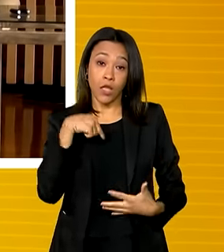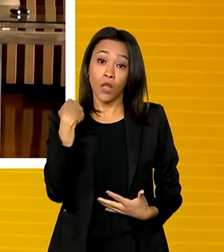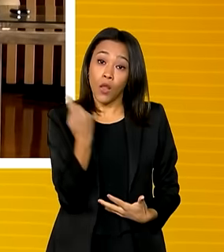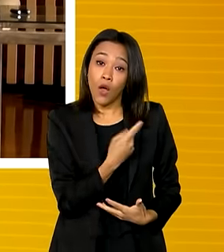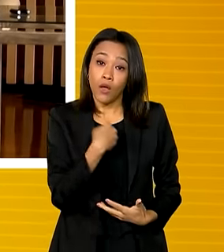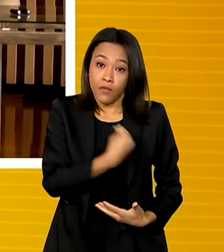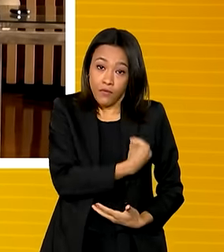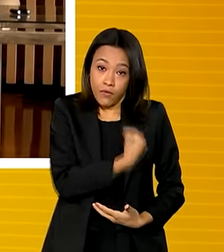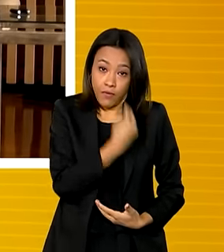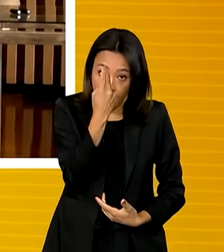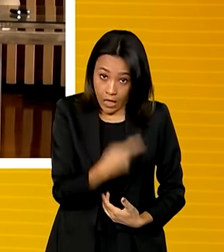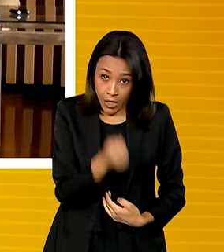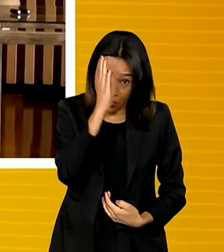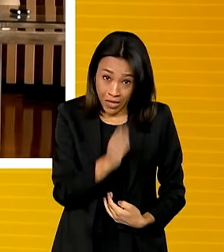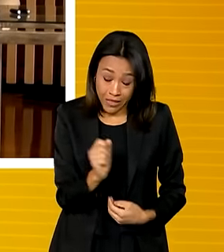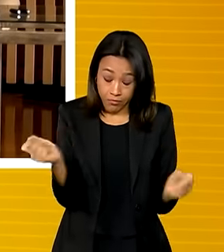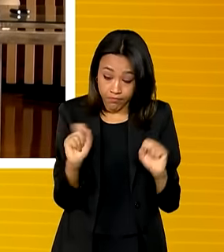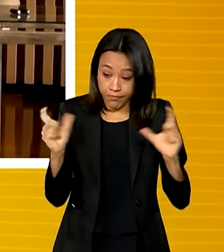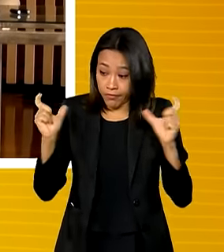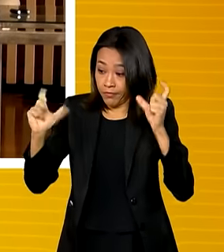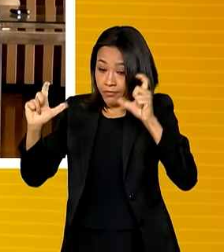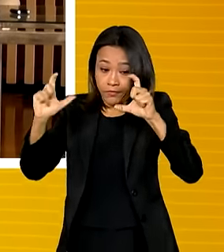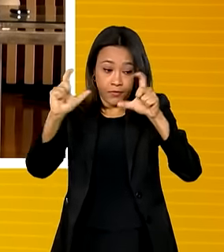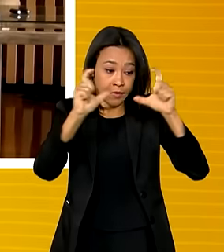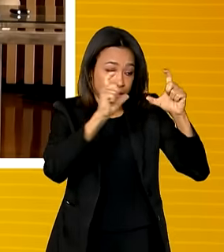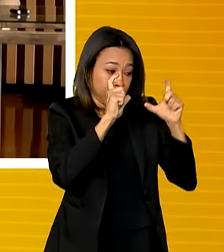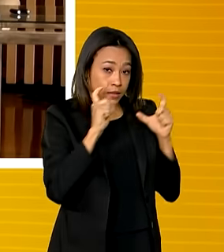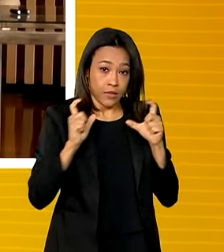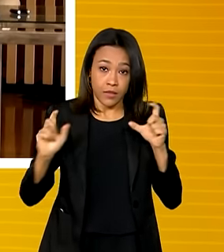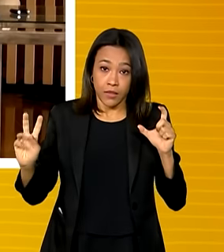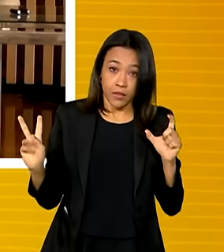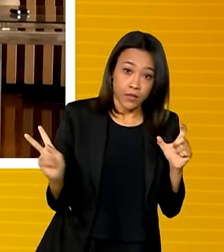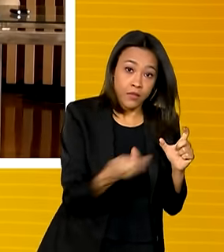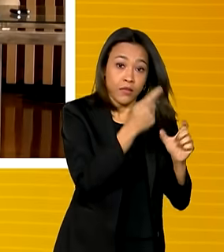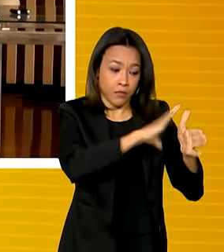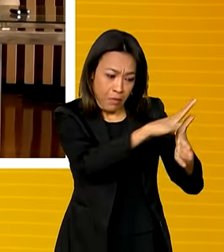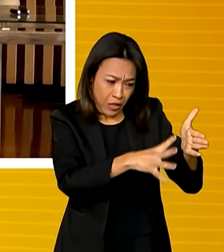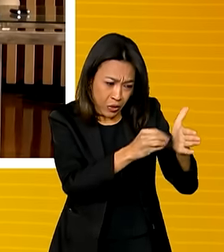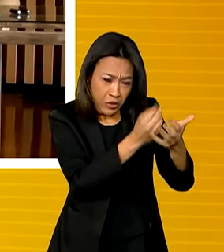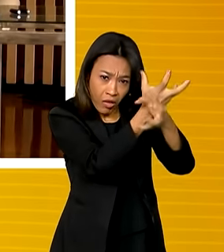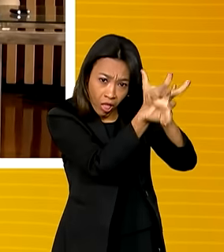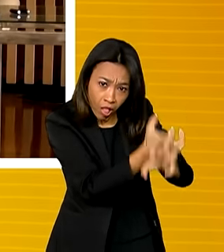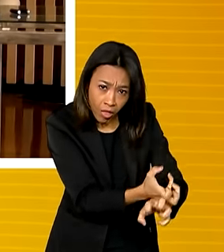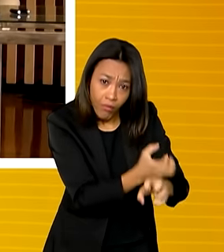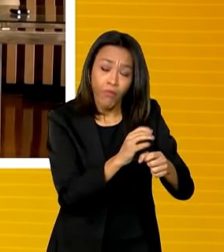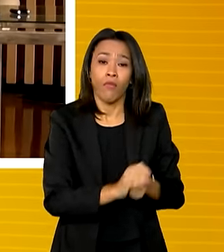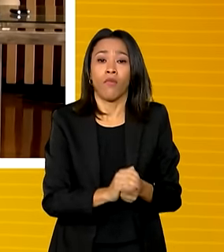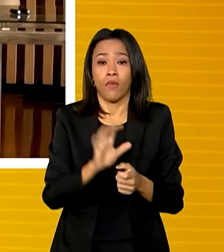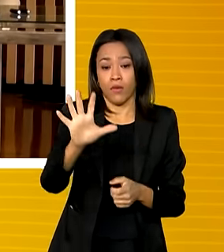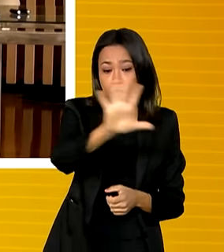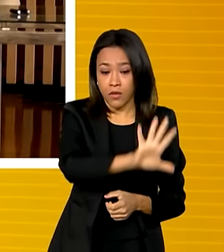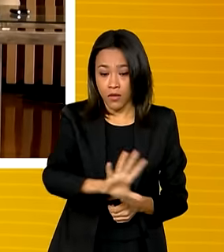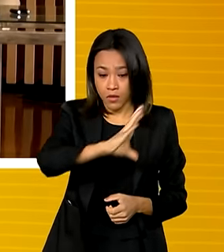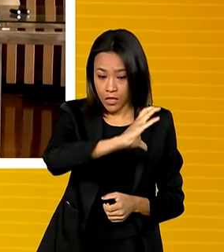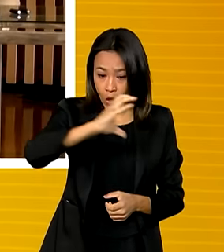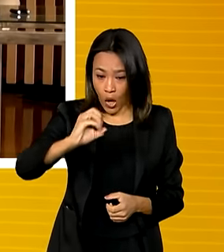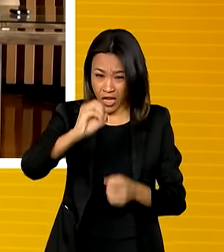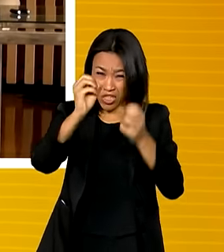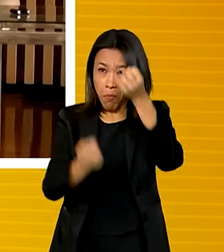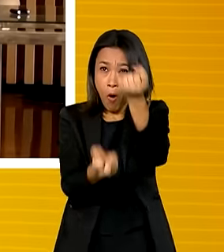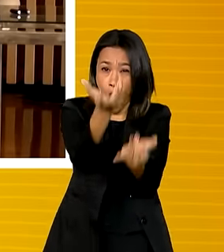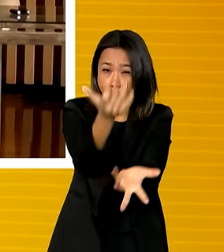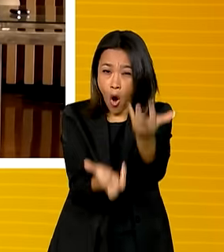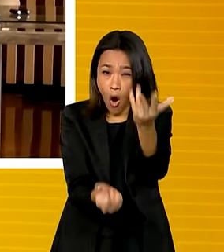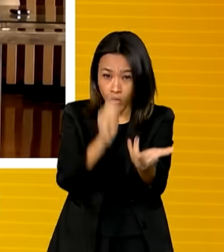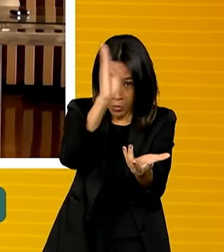aqui no Brasil uma situação bastante dramática de seca na Amazônia, de incêndios no centro-oeste. Acabamos de